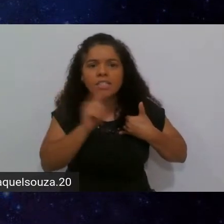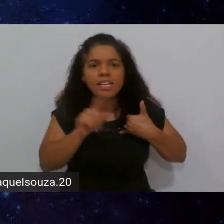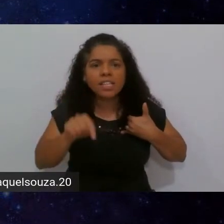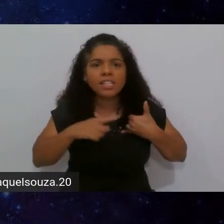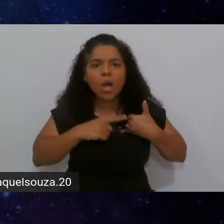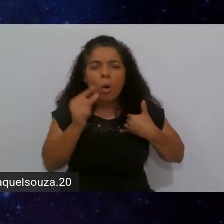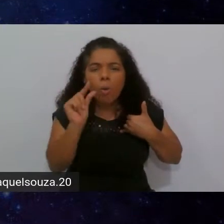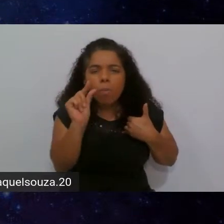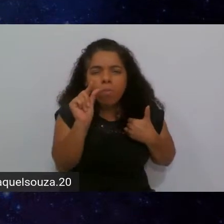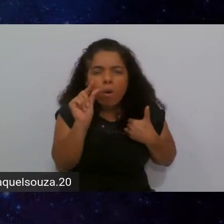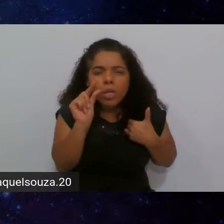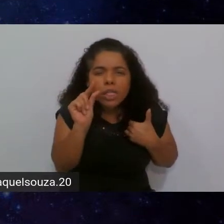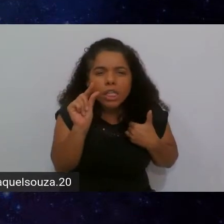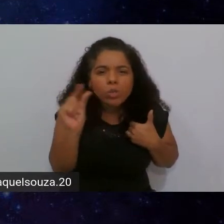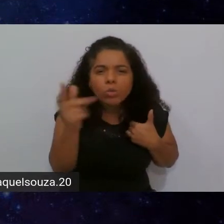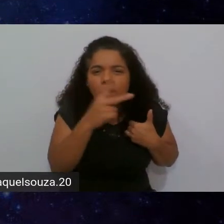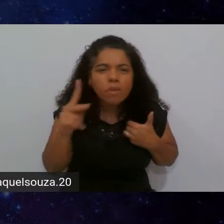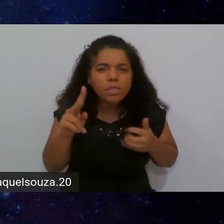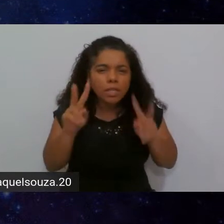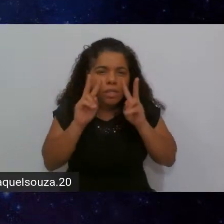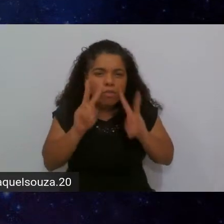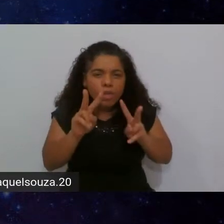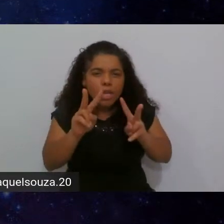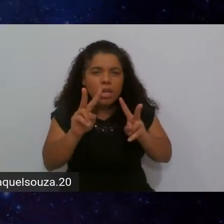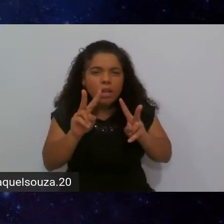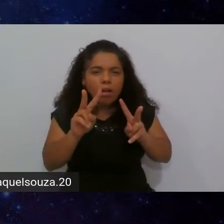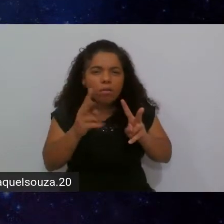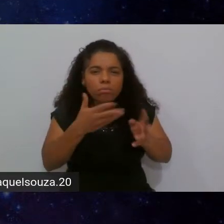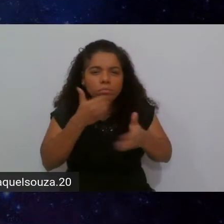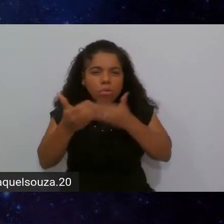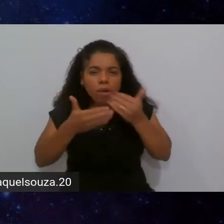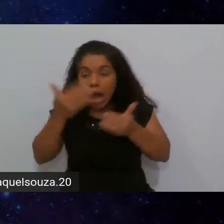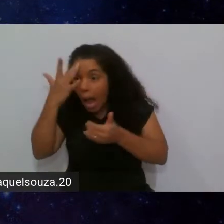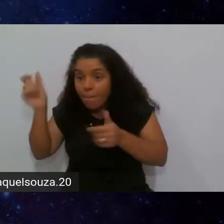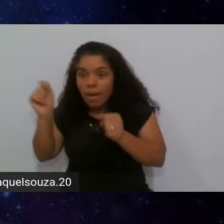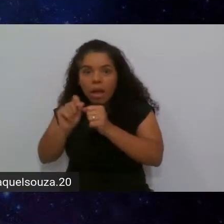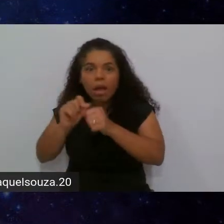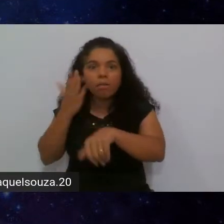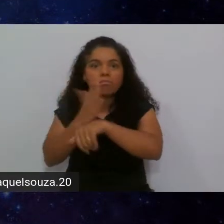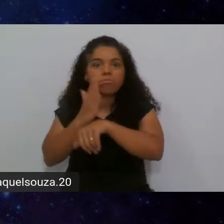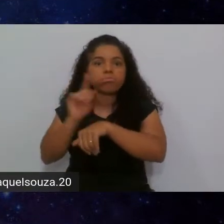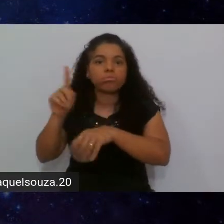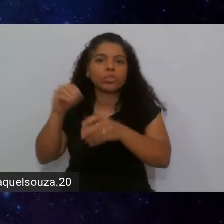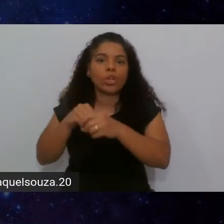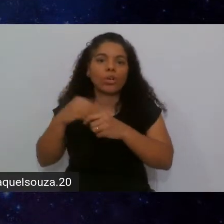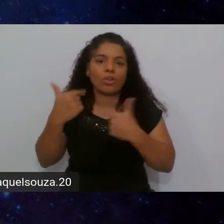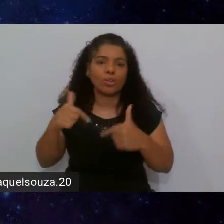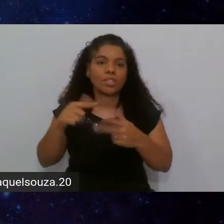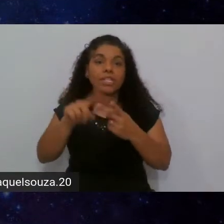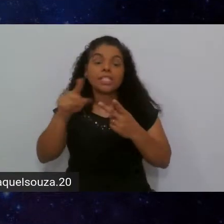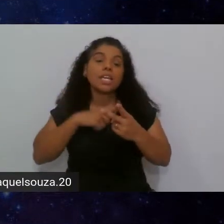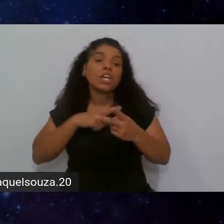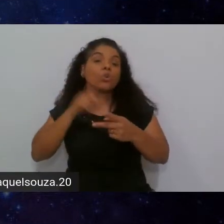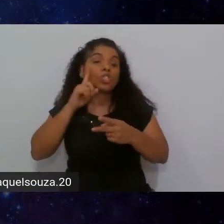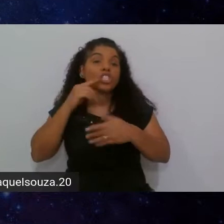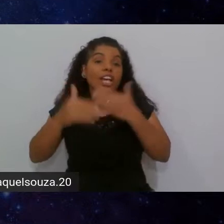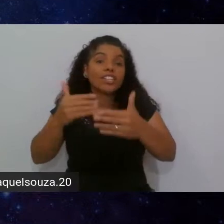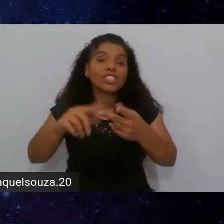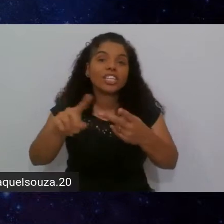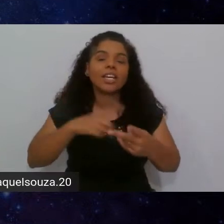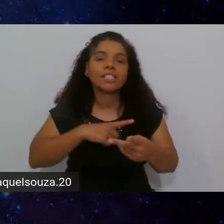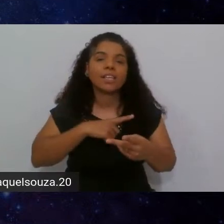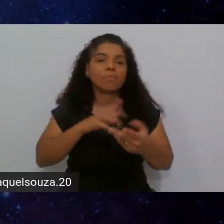menos um pouquinho do que vocês viram aqui em prática se amanhã vocês criarem pelo menos aqui uns 50